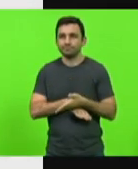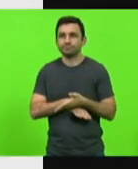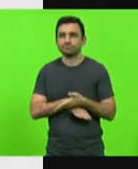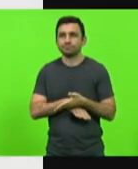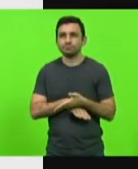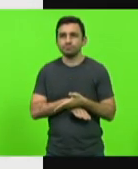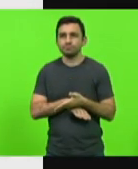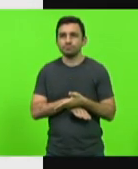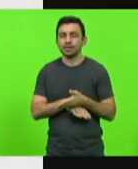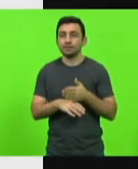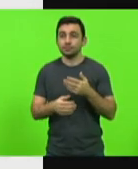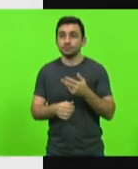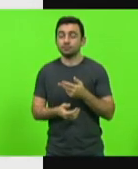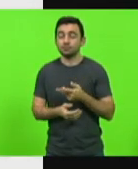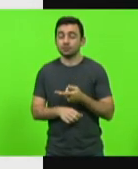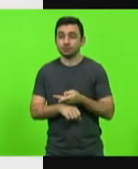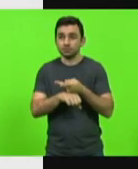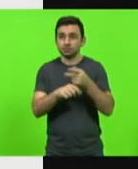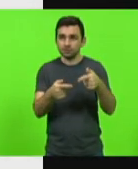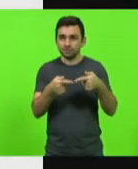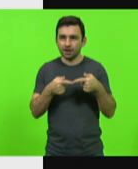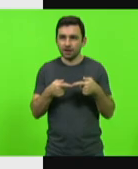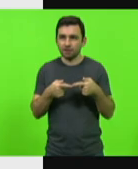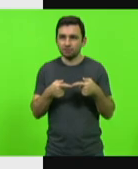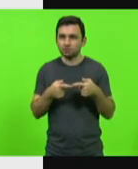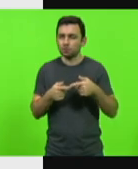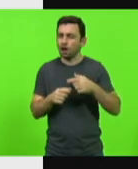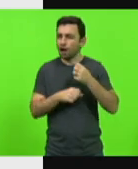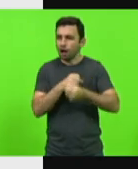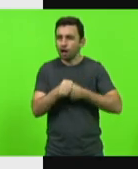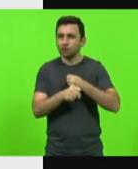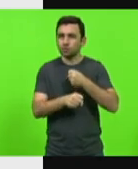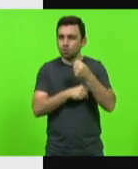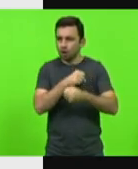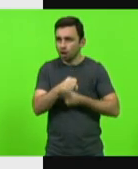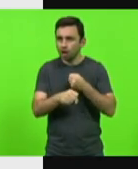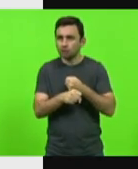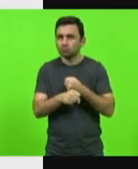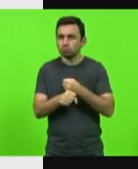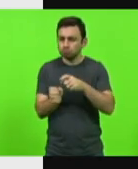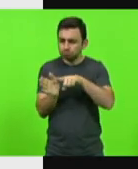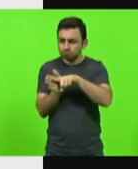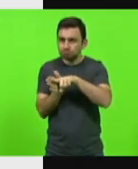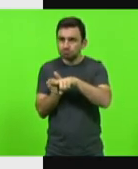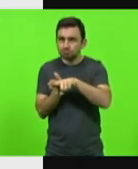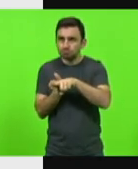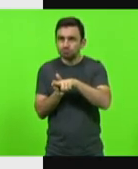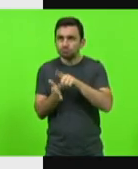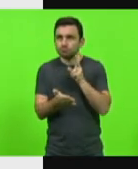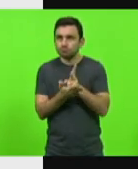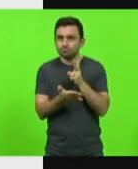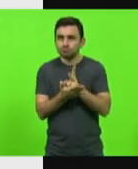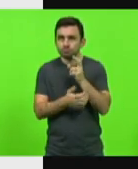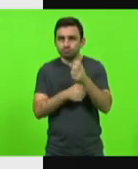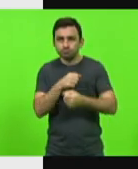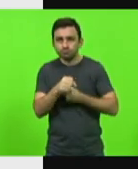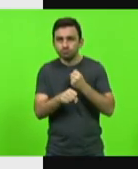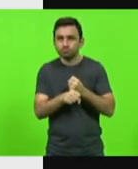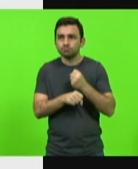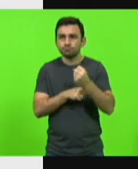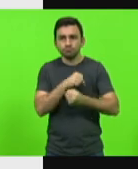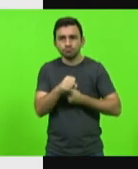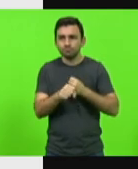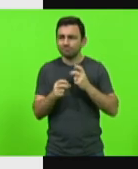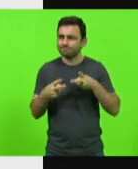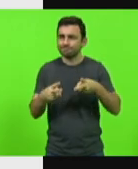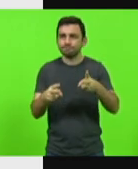o certificado na parede que é renovado todo ano e é medido pelo Instituto, 94%